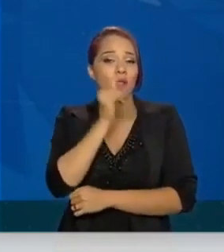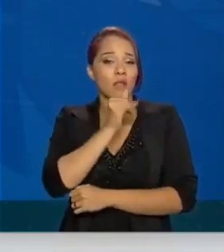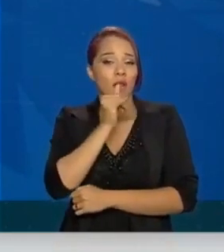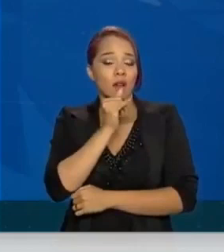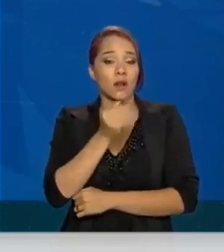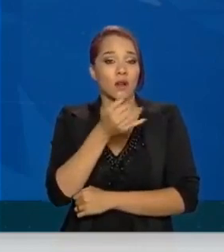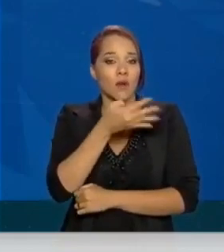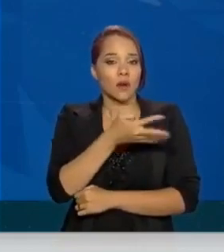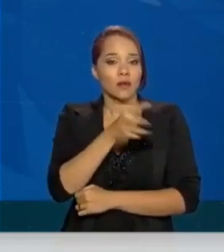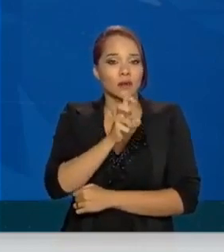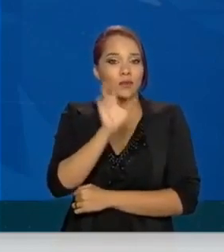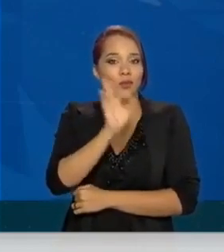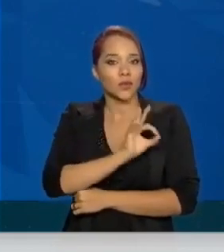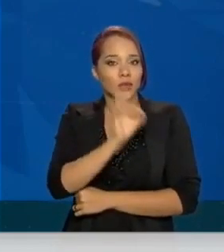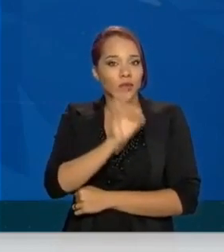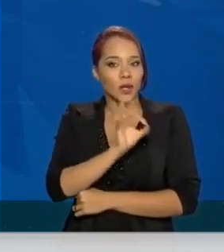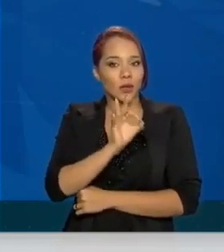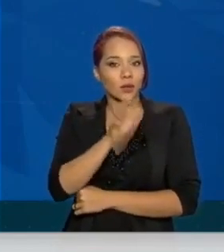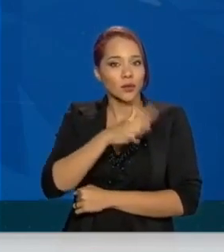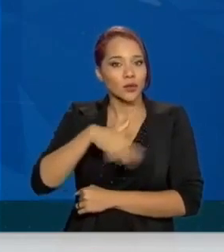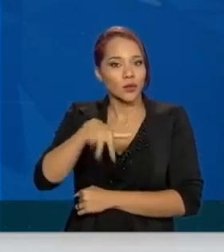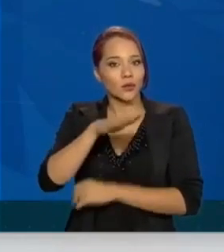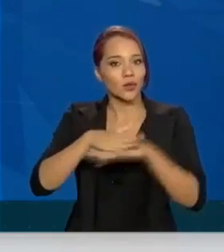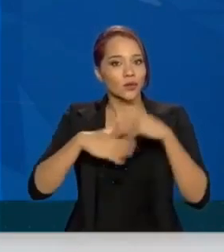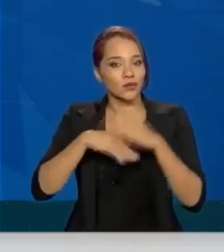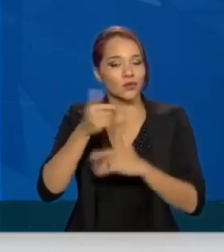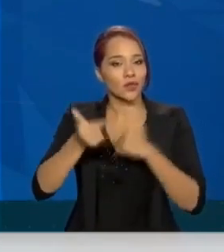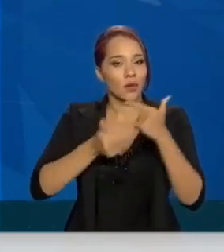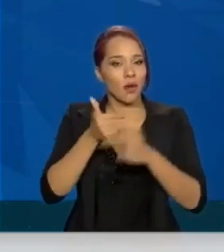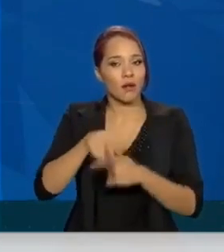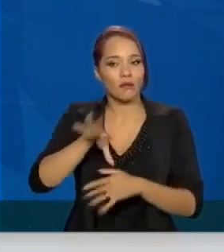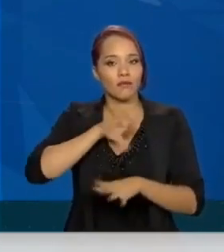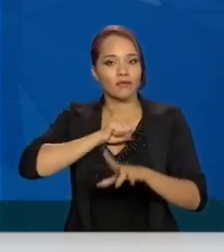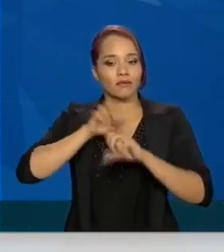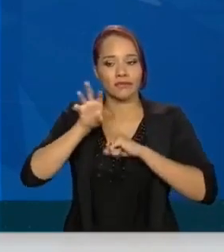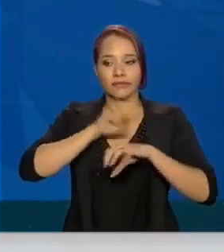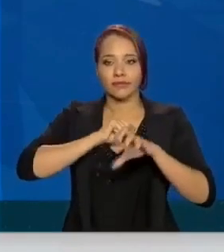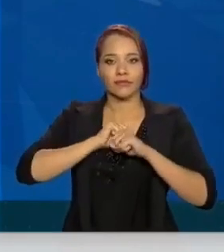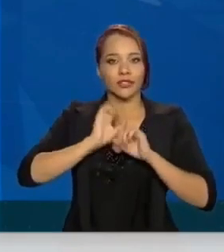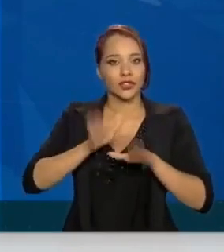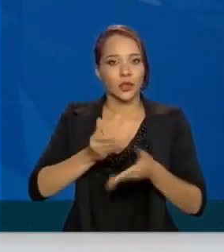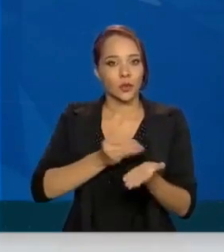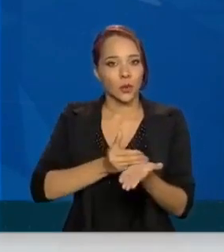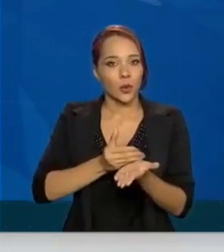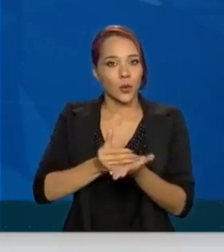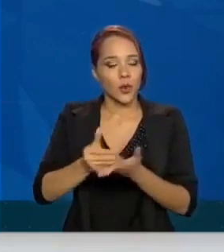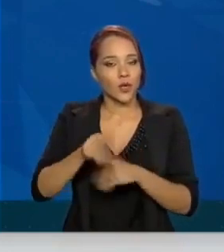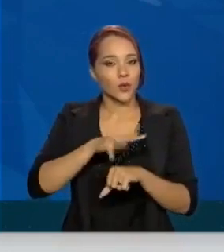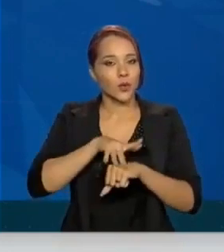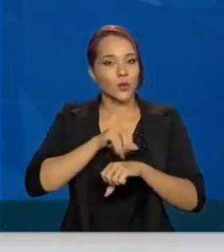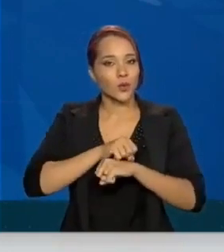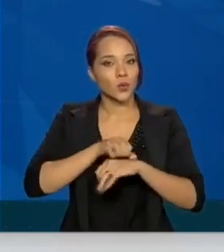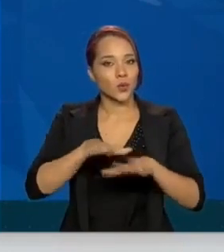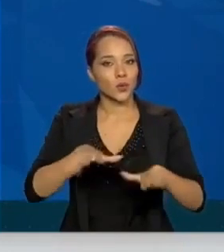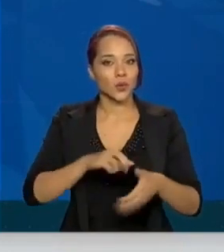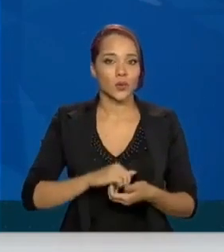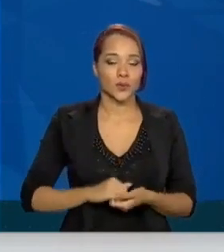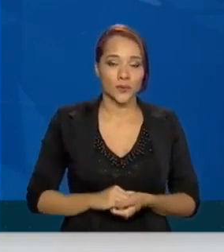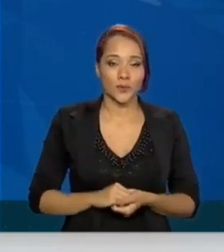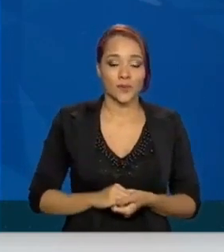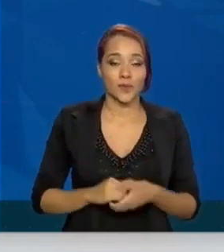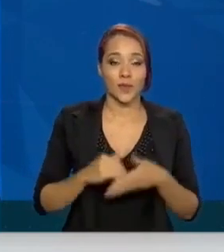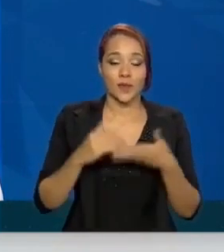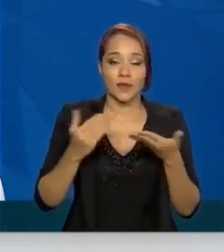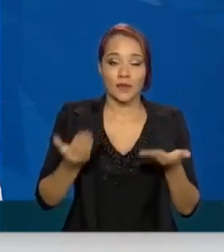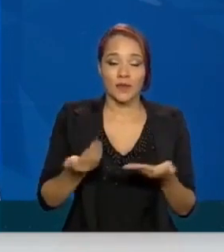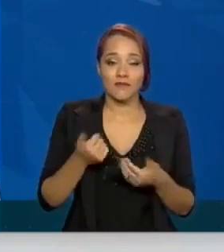45% da força de trabalho se contaminou logo no começo da epidemia. E